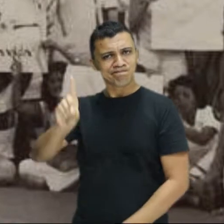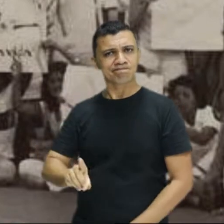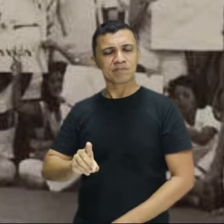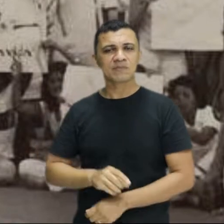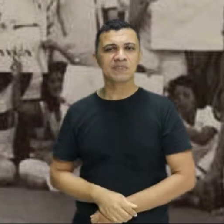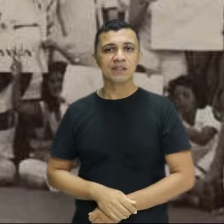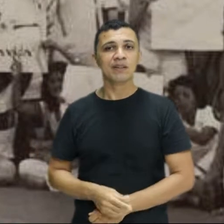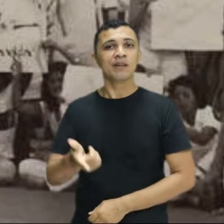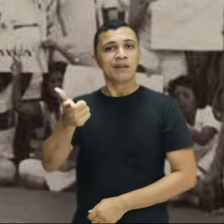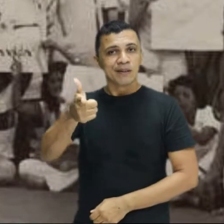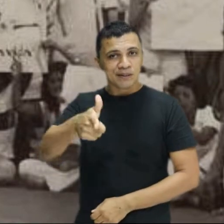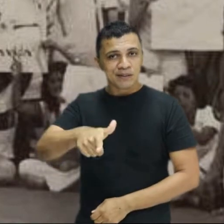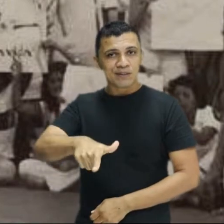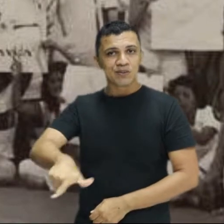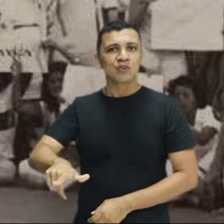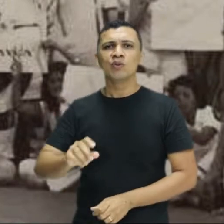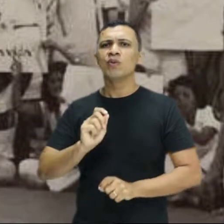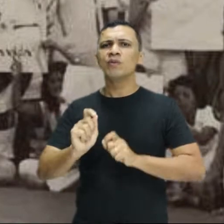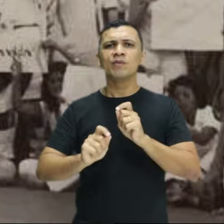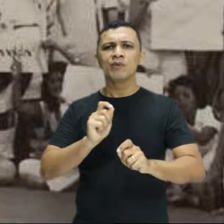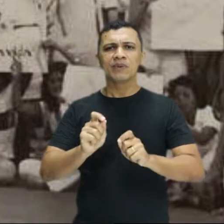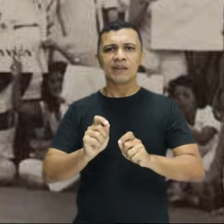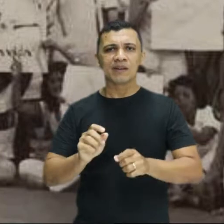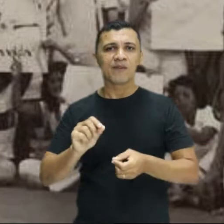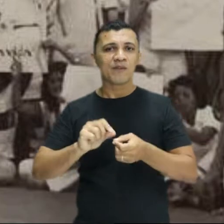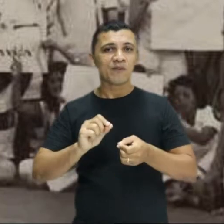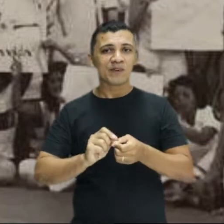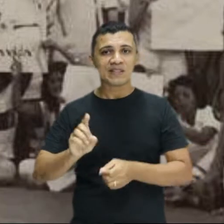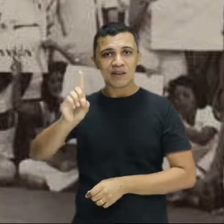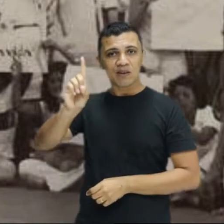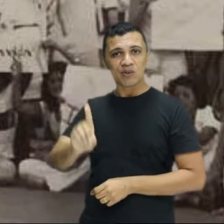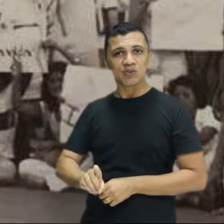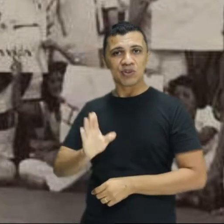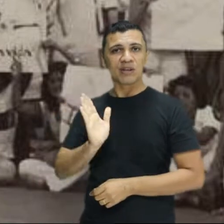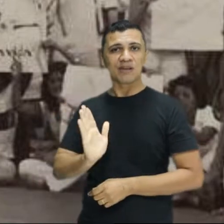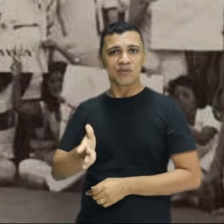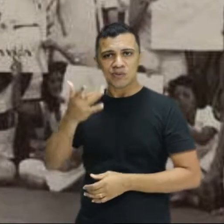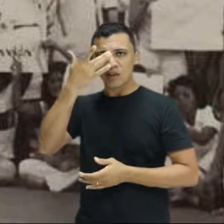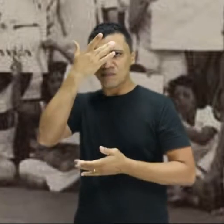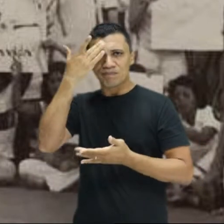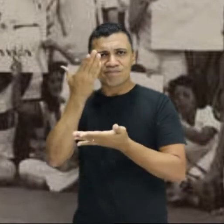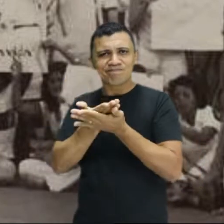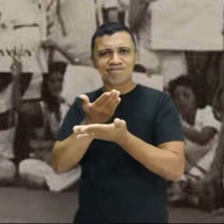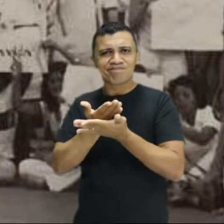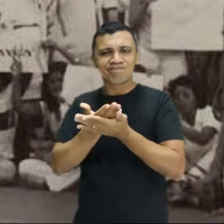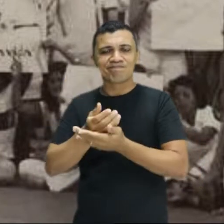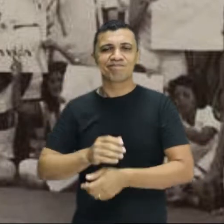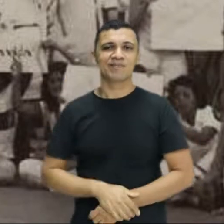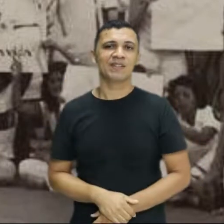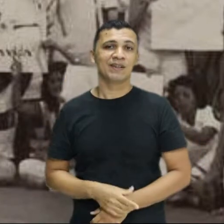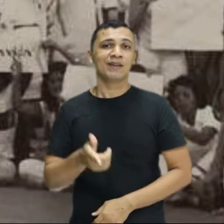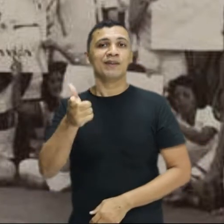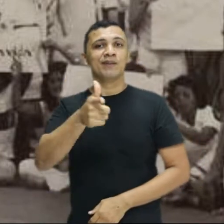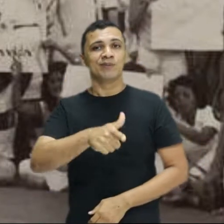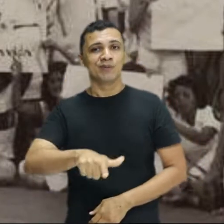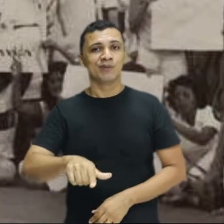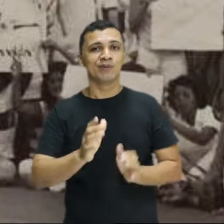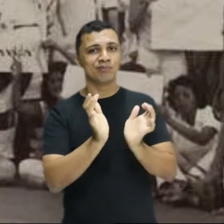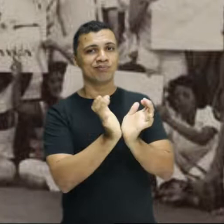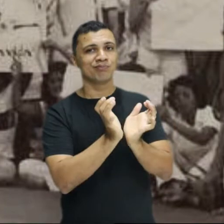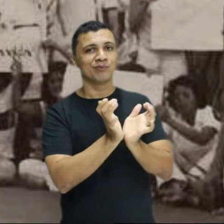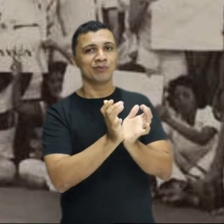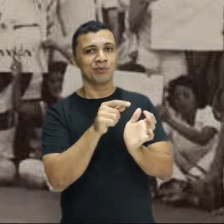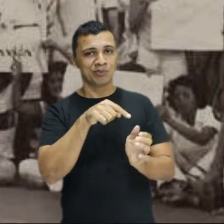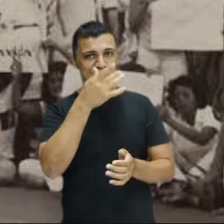tentativa foi feita para fazer valer o direito que já era garantido aos estudantes. E, mais uma vez, os estudantes foram